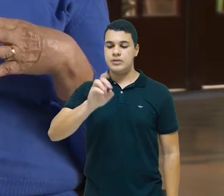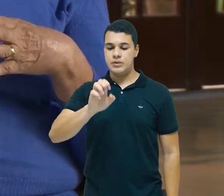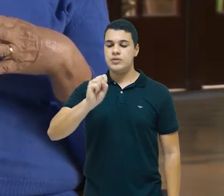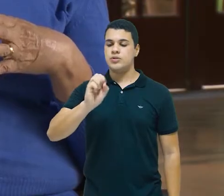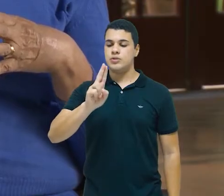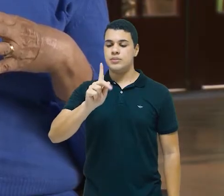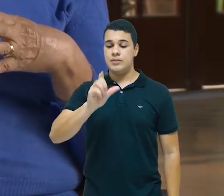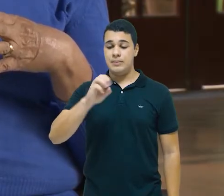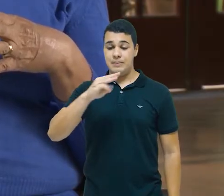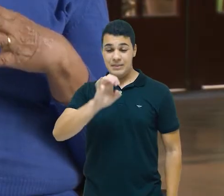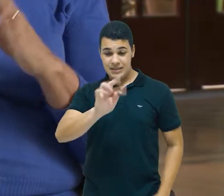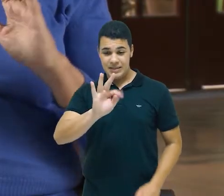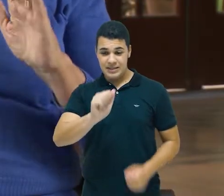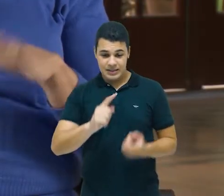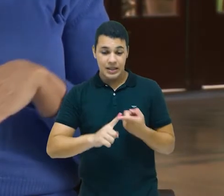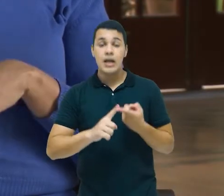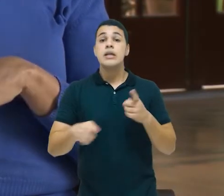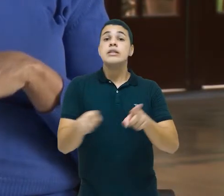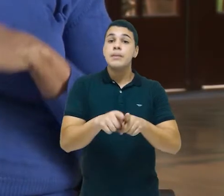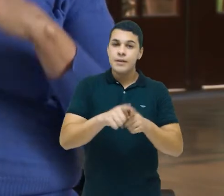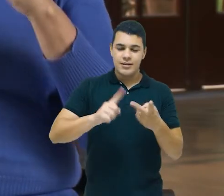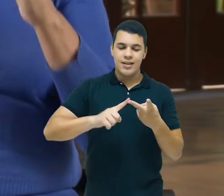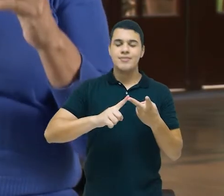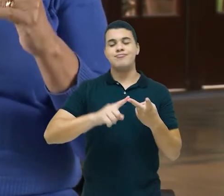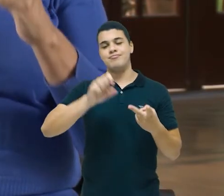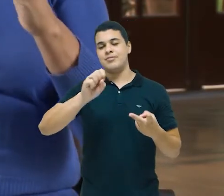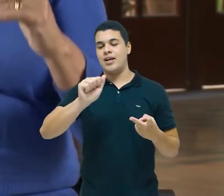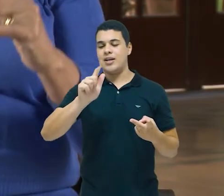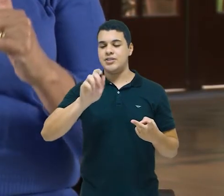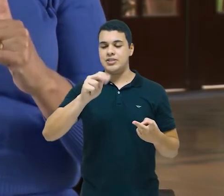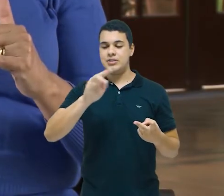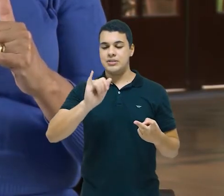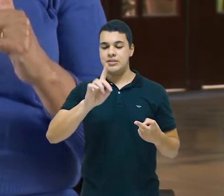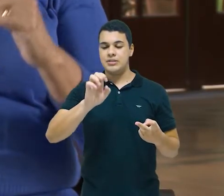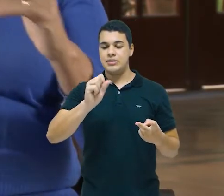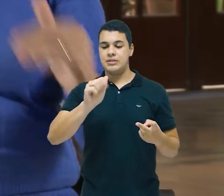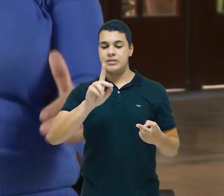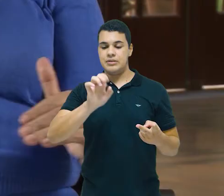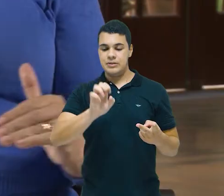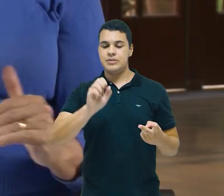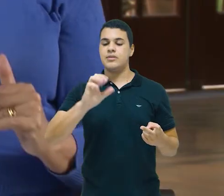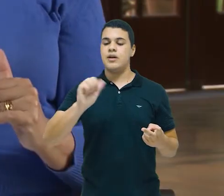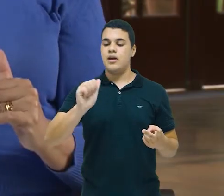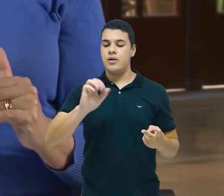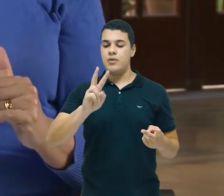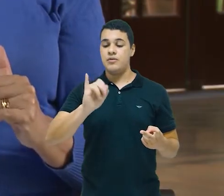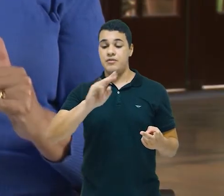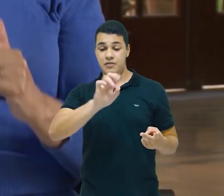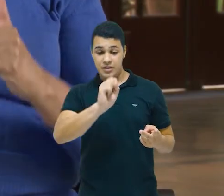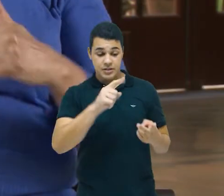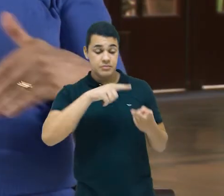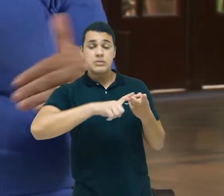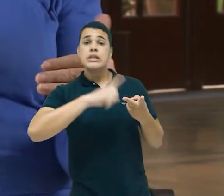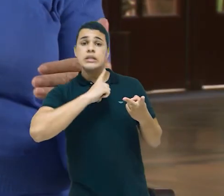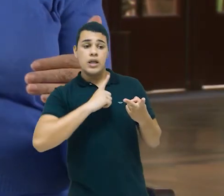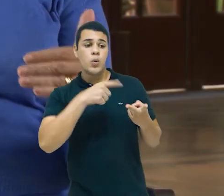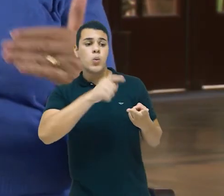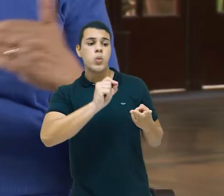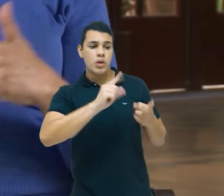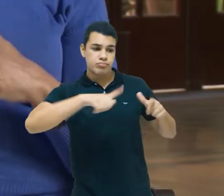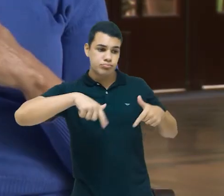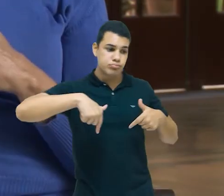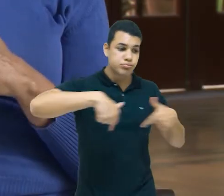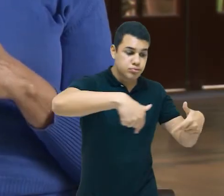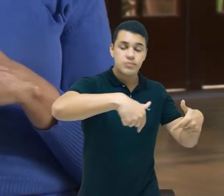Agência Nacional de Saúde Suplementar, ao invés de ser um órgão público de regulação desse mercado, ela se